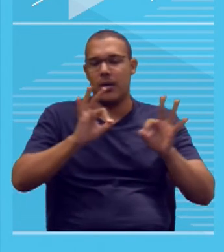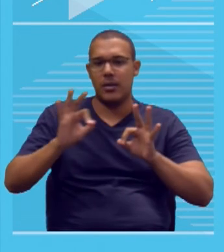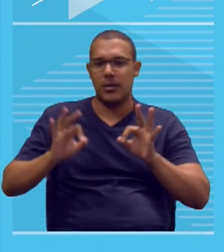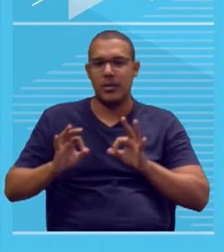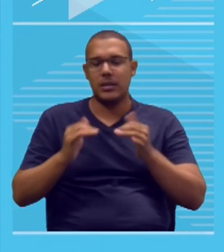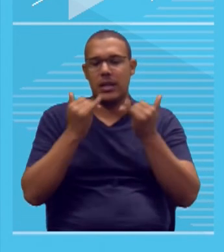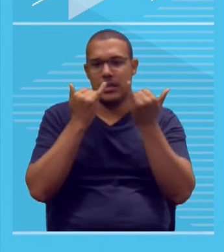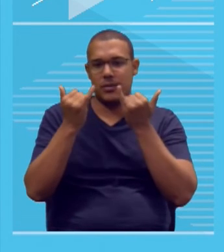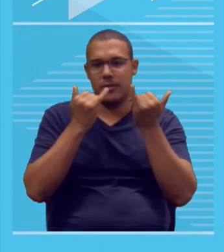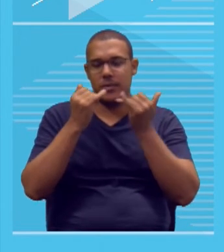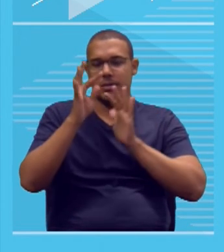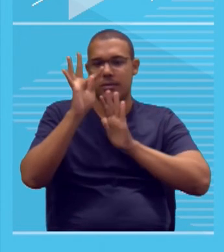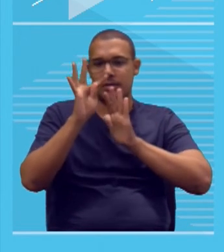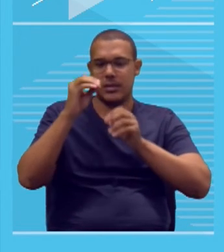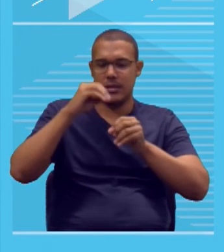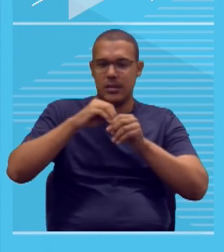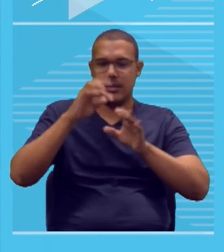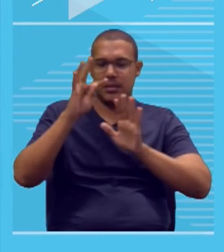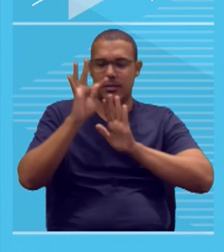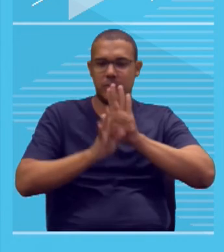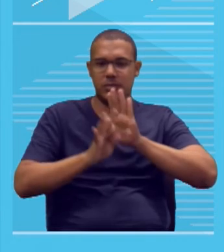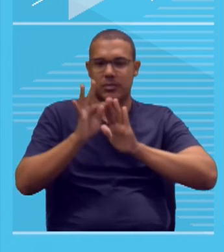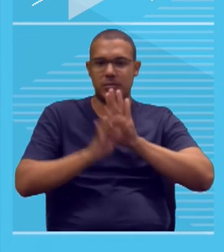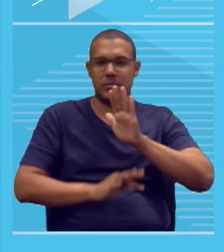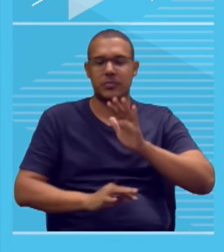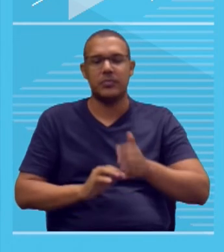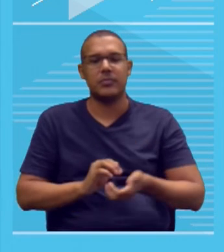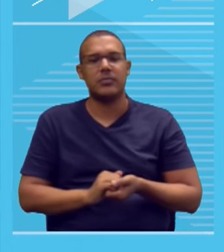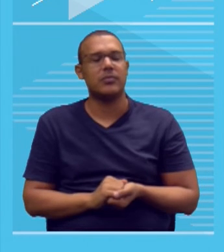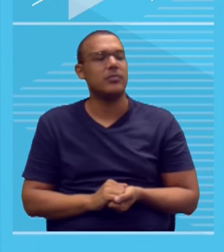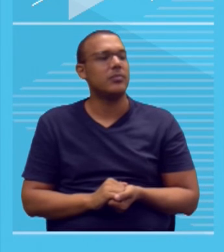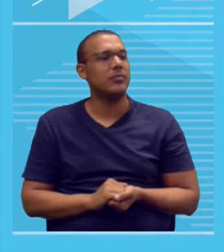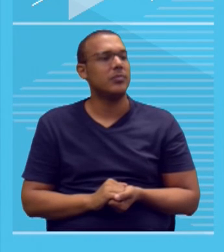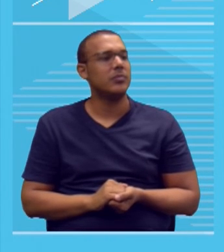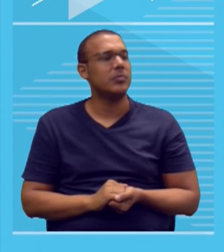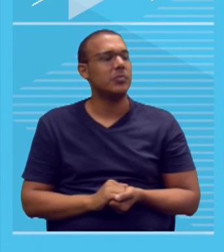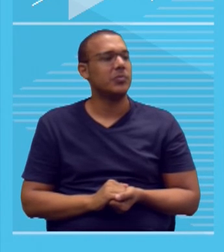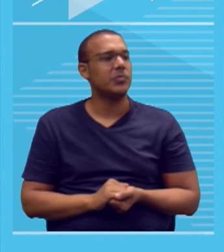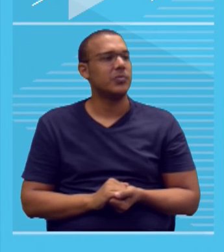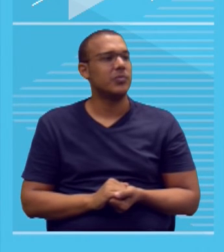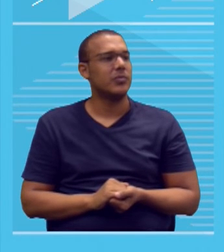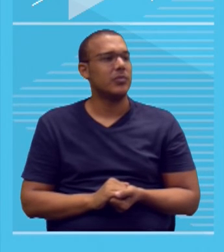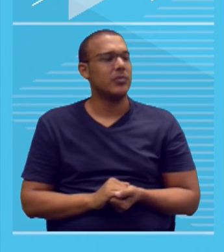superfície textual, isso inclui os operadores argumentativos, tá?